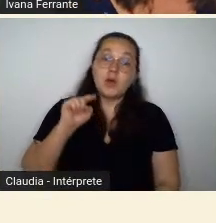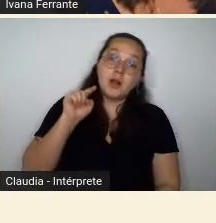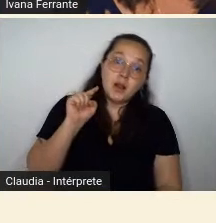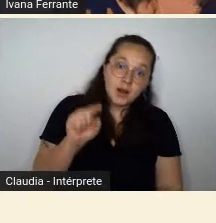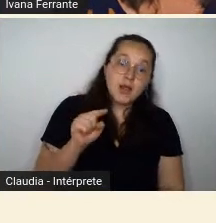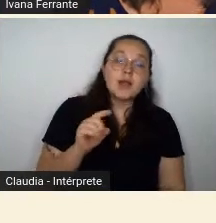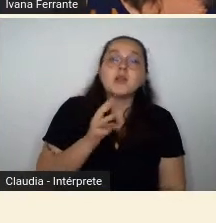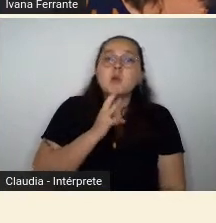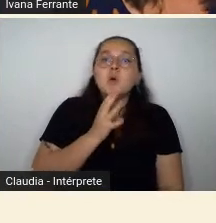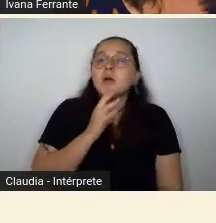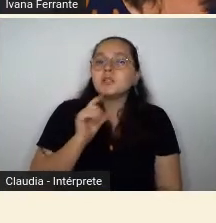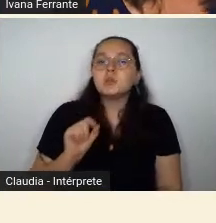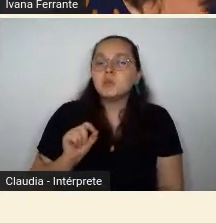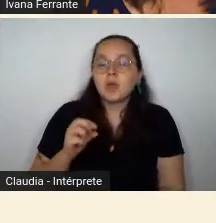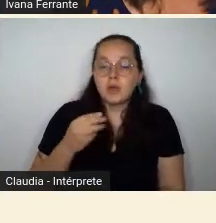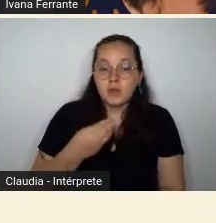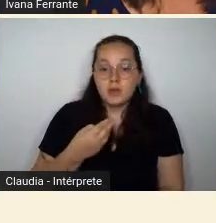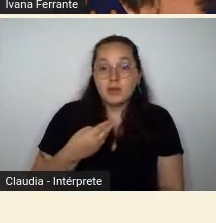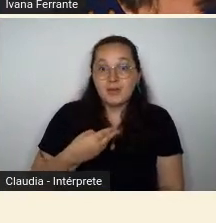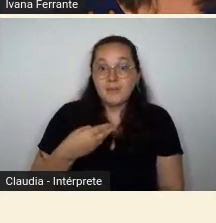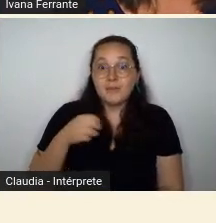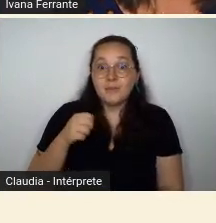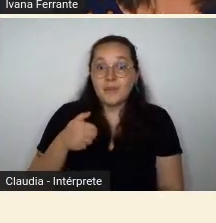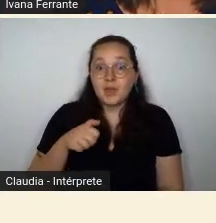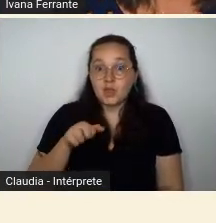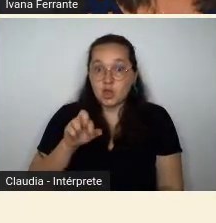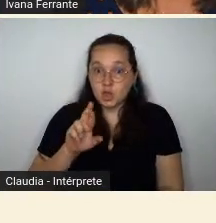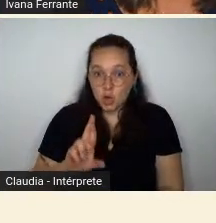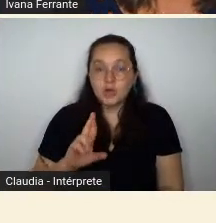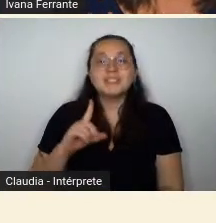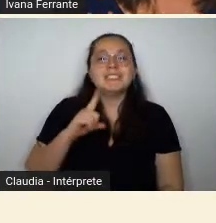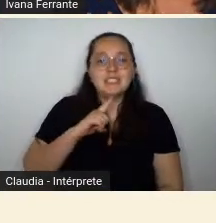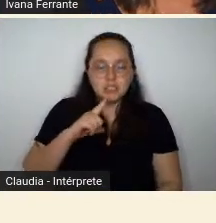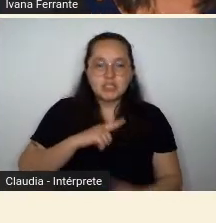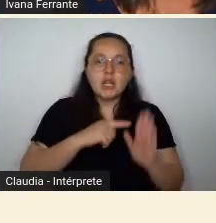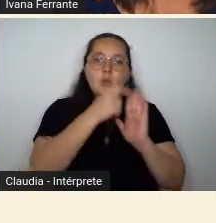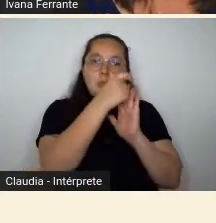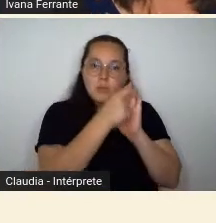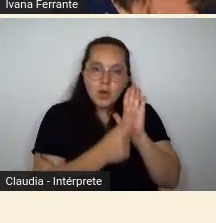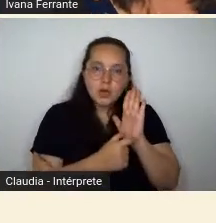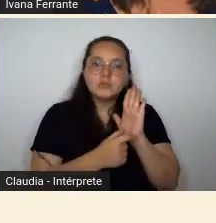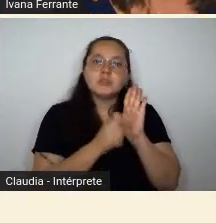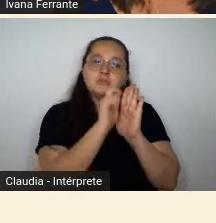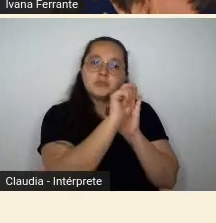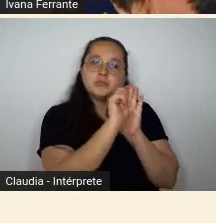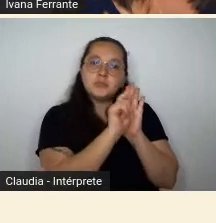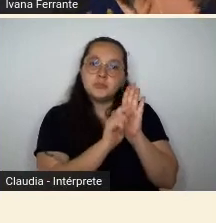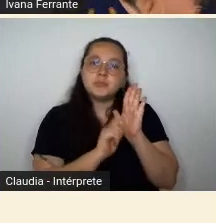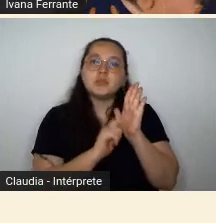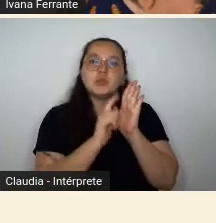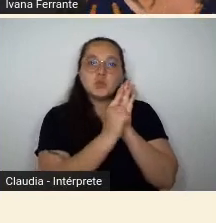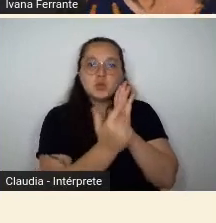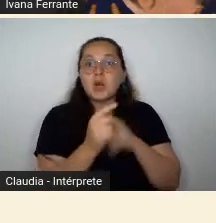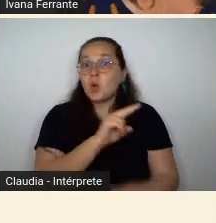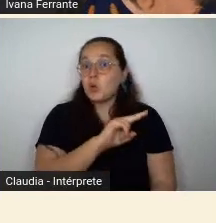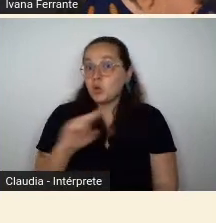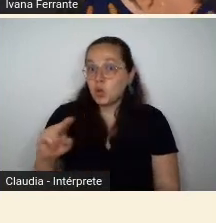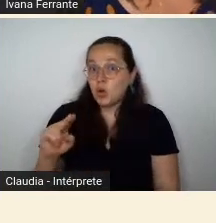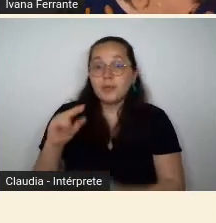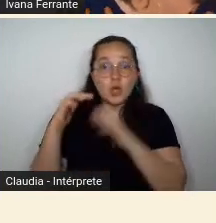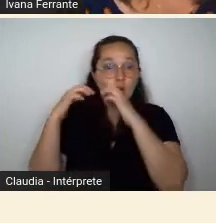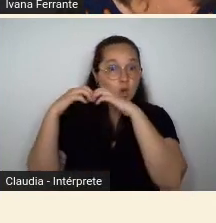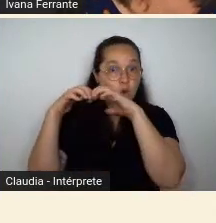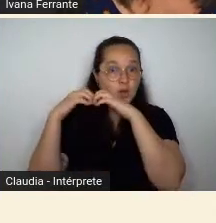Pitcher, que mantinha uma coluna nesse jornal denominada Crônica Social. Essa crônica social